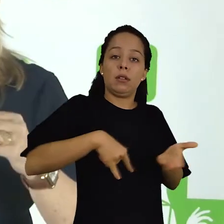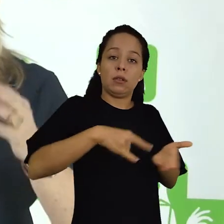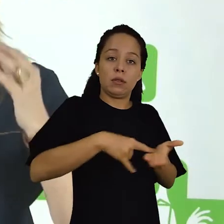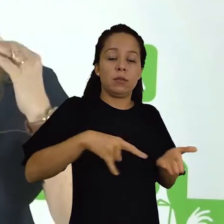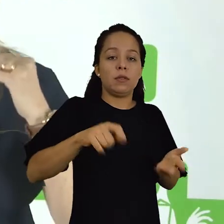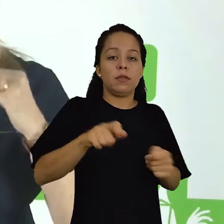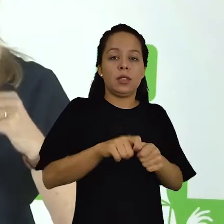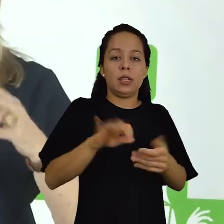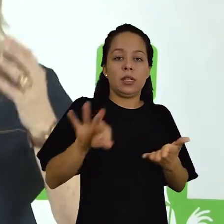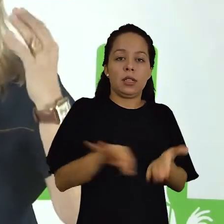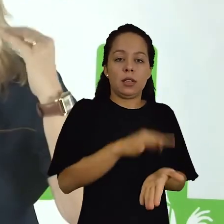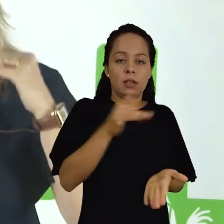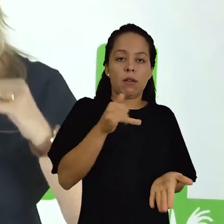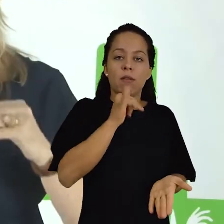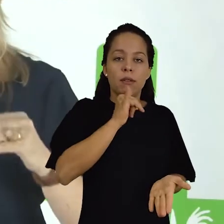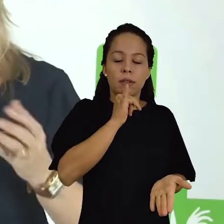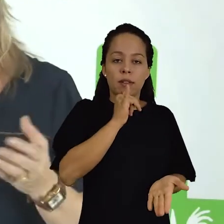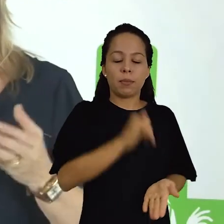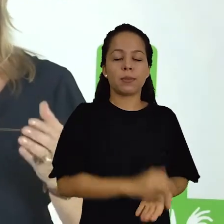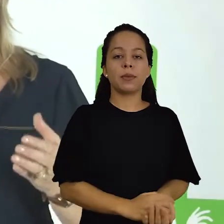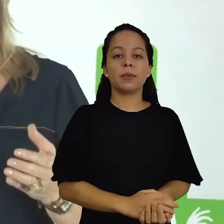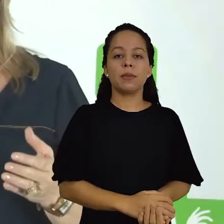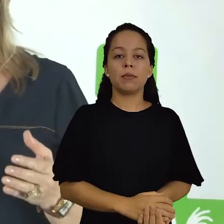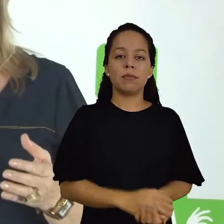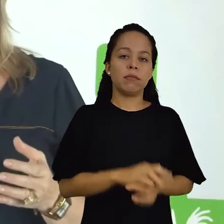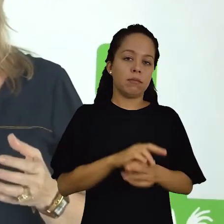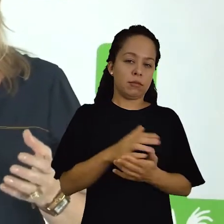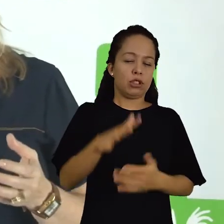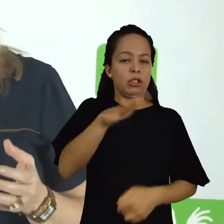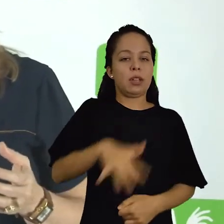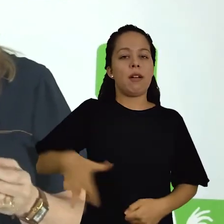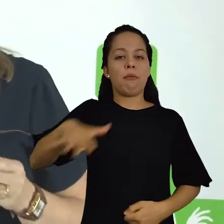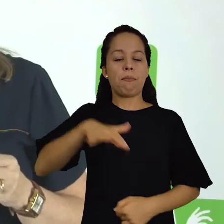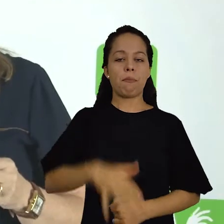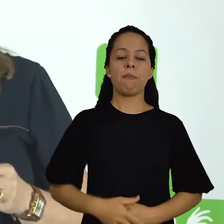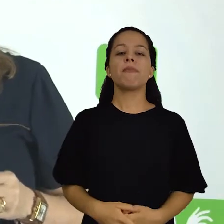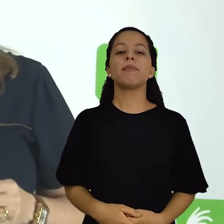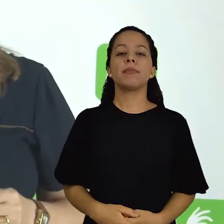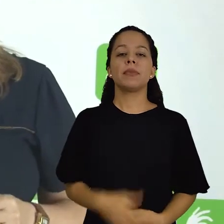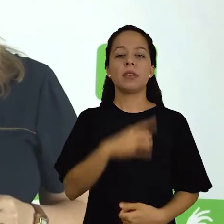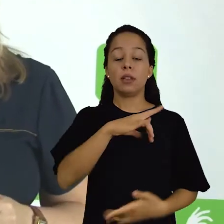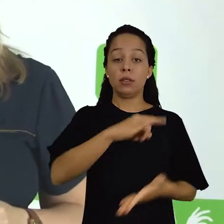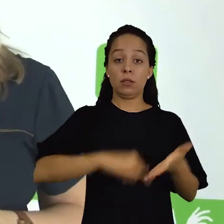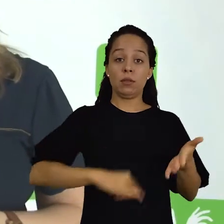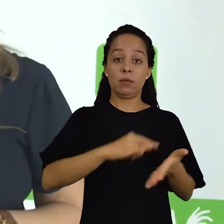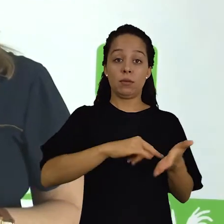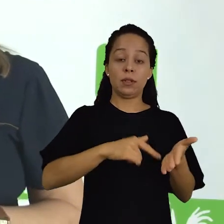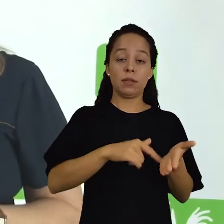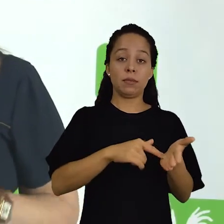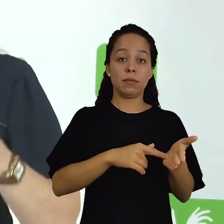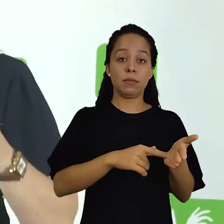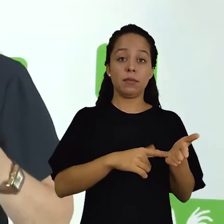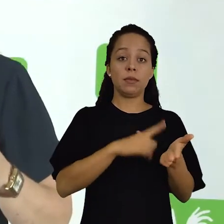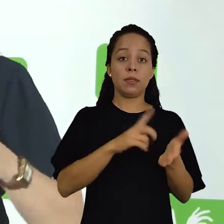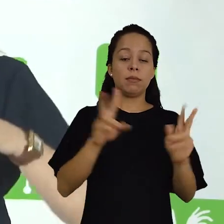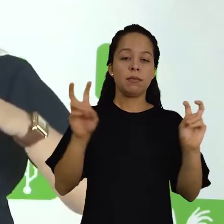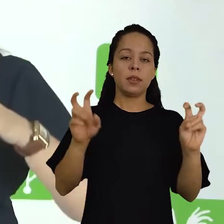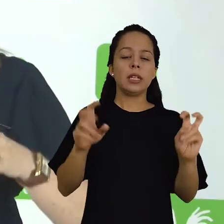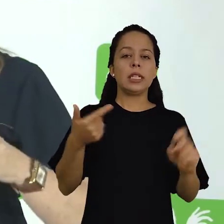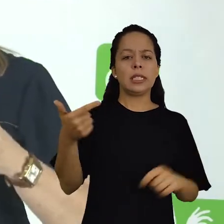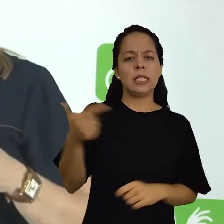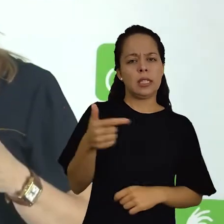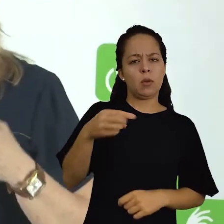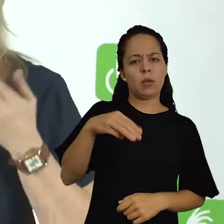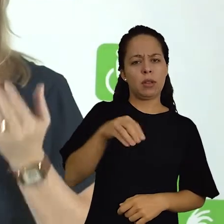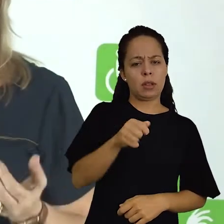documentos, inscrições, documentos geral. Existem os documentos que são chamados de